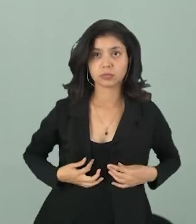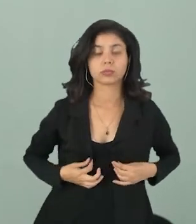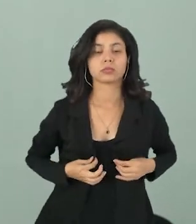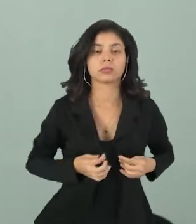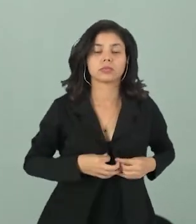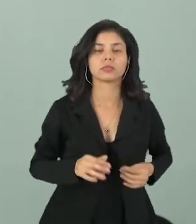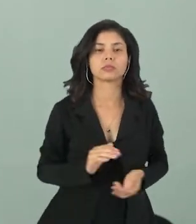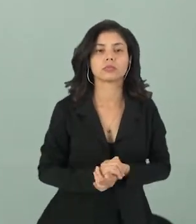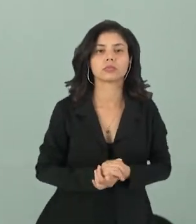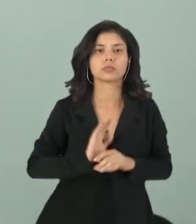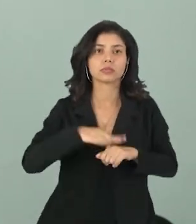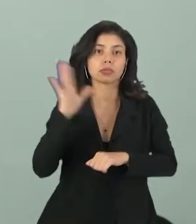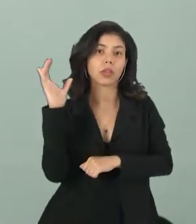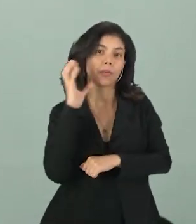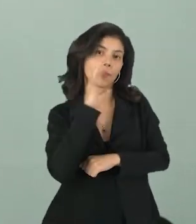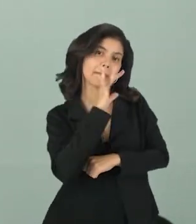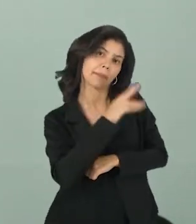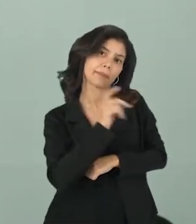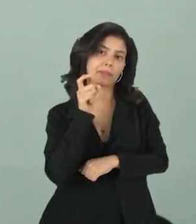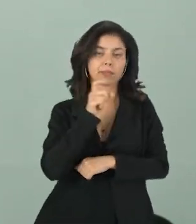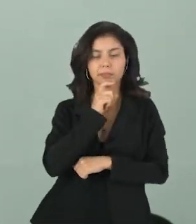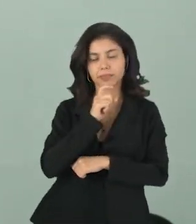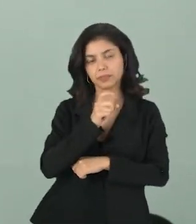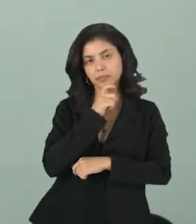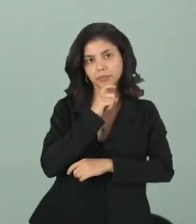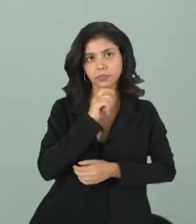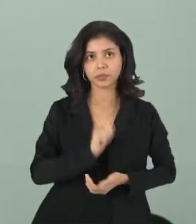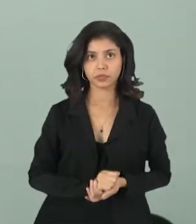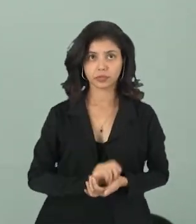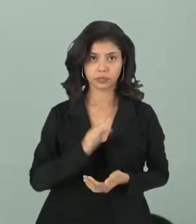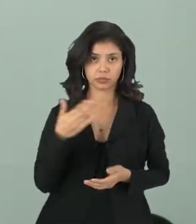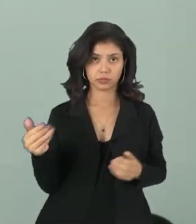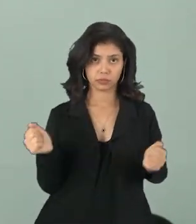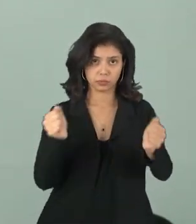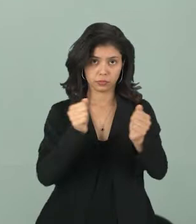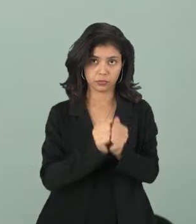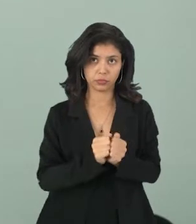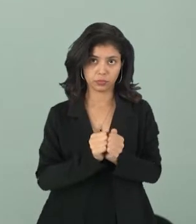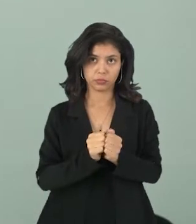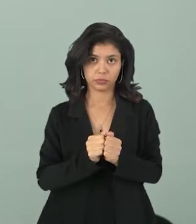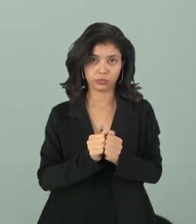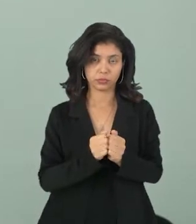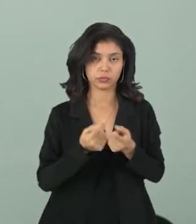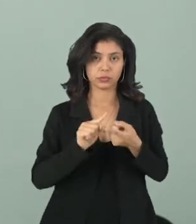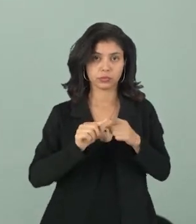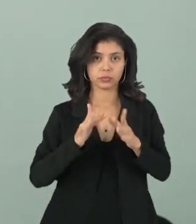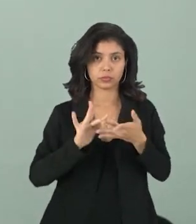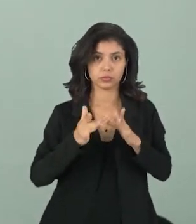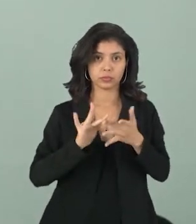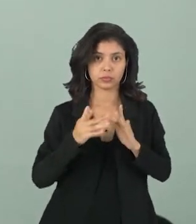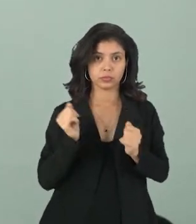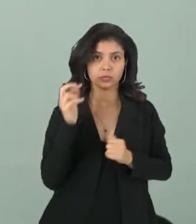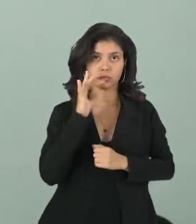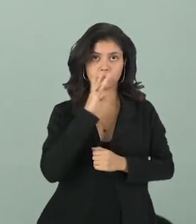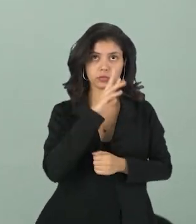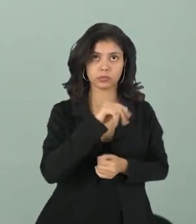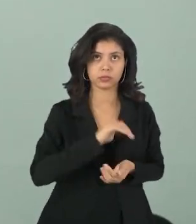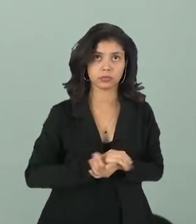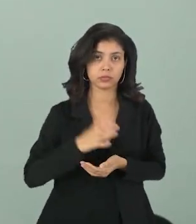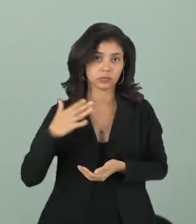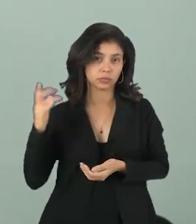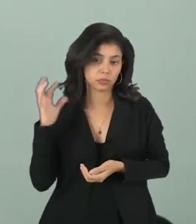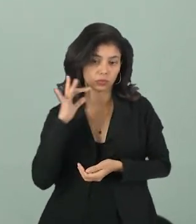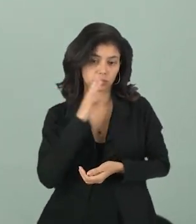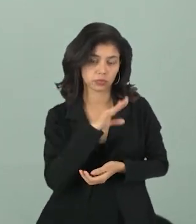está um mais quente e um mais frio, quando eu colocar os dois em contato, o calor flui do